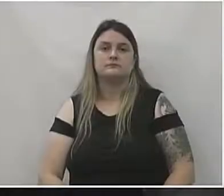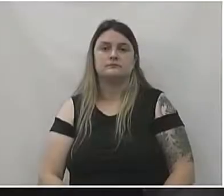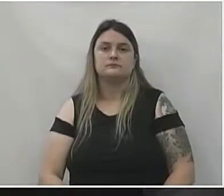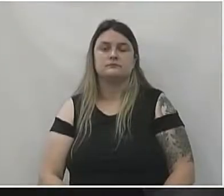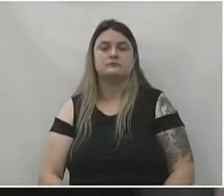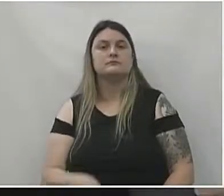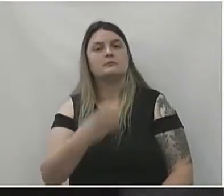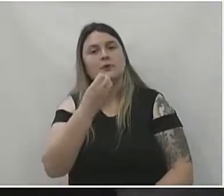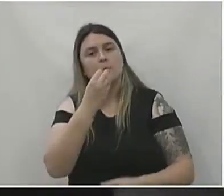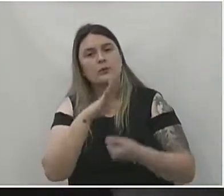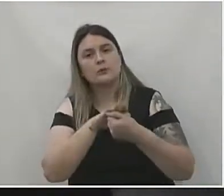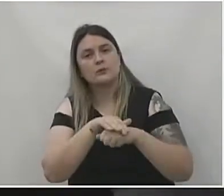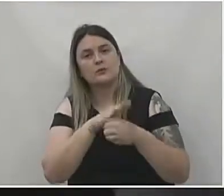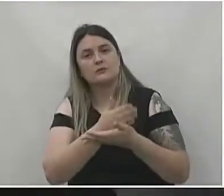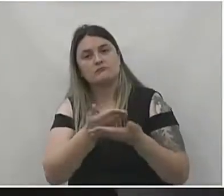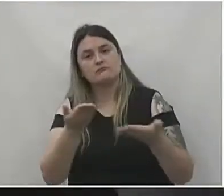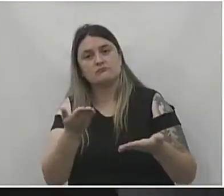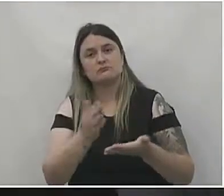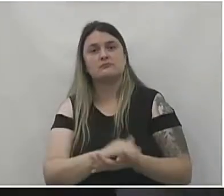Boa noite a todos,